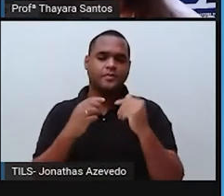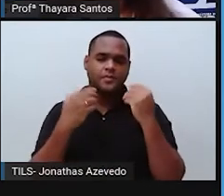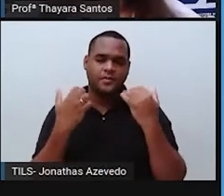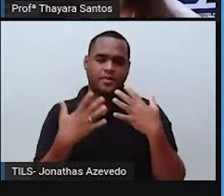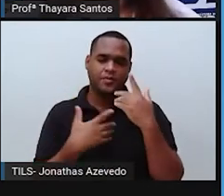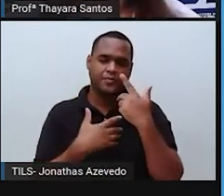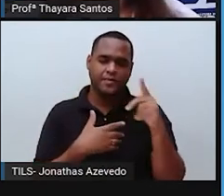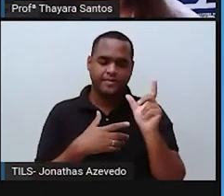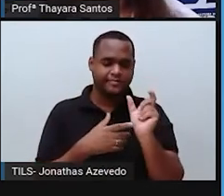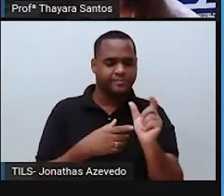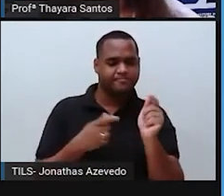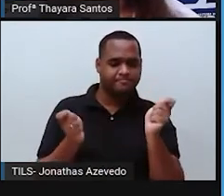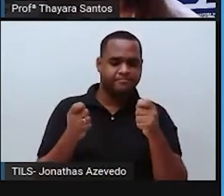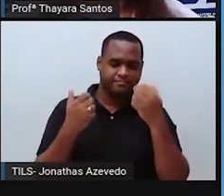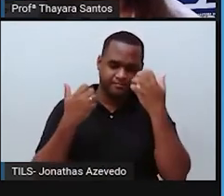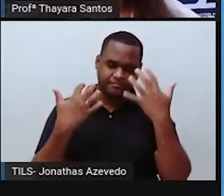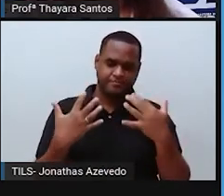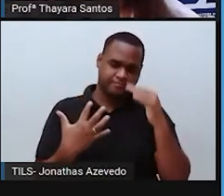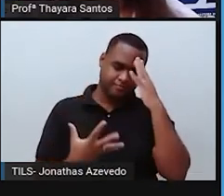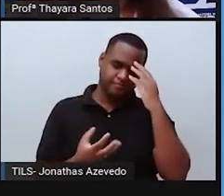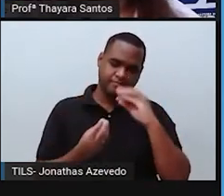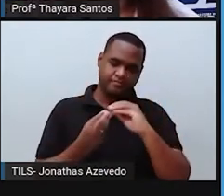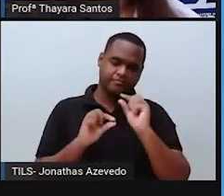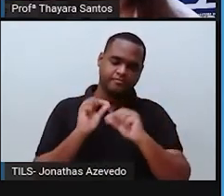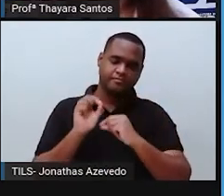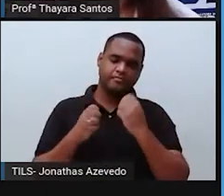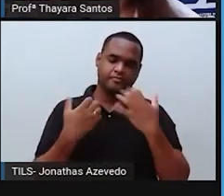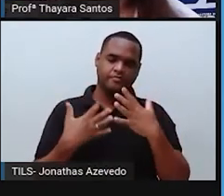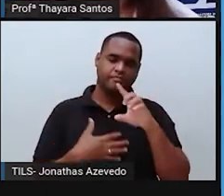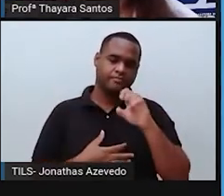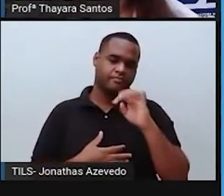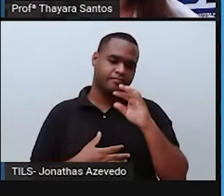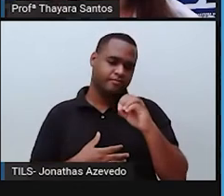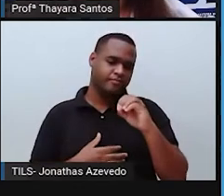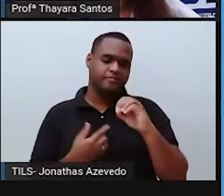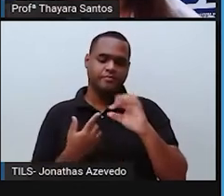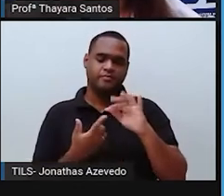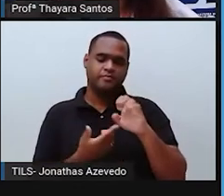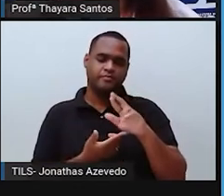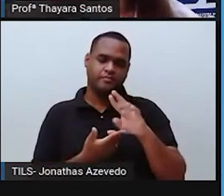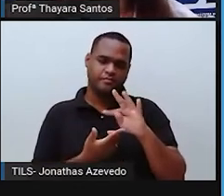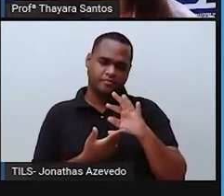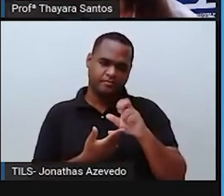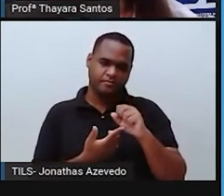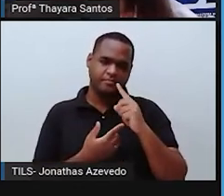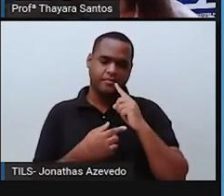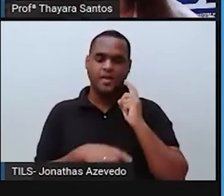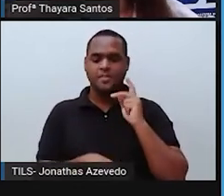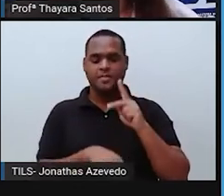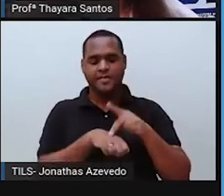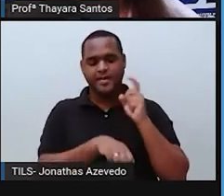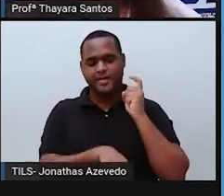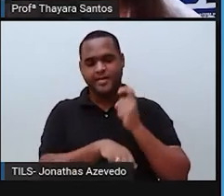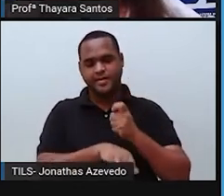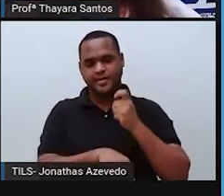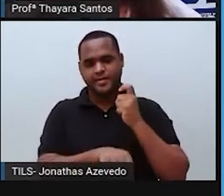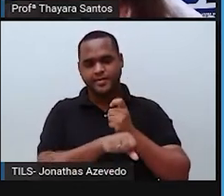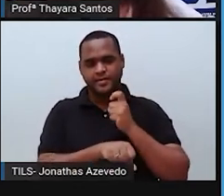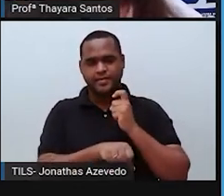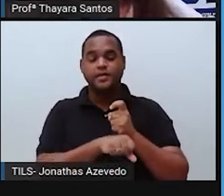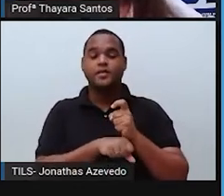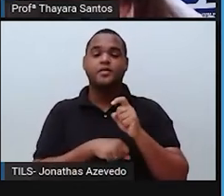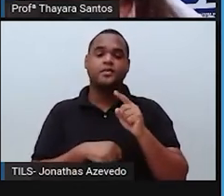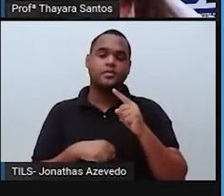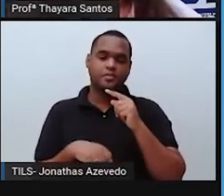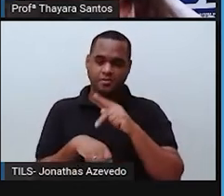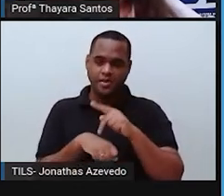palavra, conseguir reconhecer do que se trata. Então, a palavrinha litro, esse termo litro, vem de rocha. Então, por isso que a litosfera é a camada rocha,